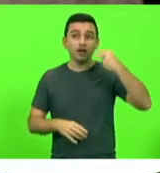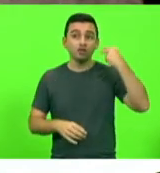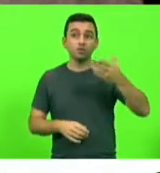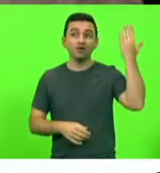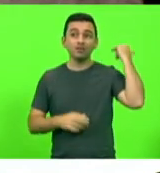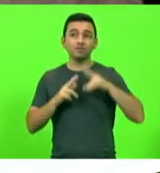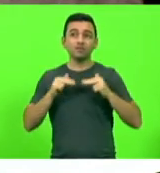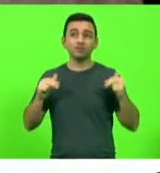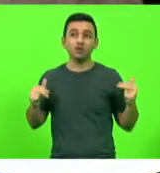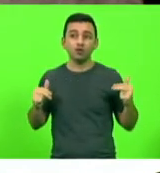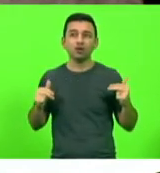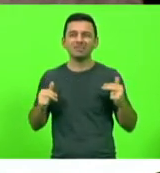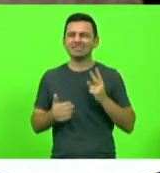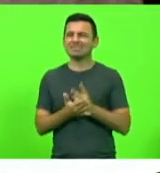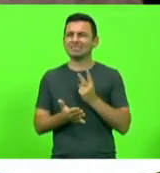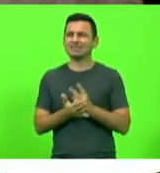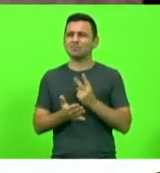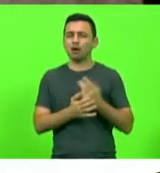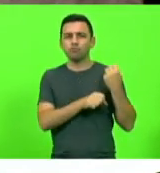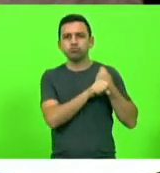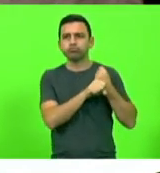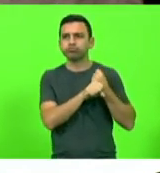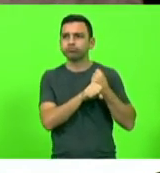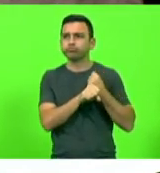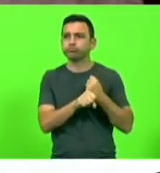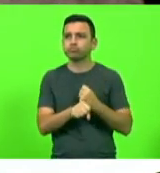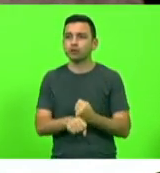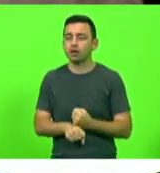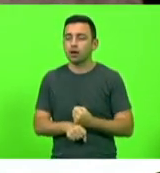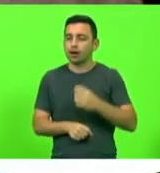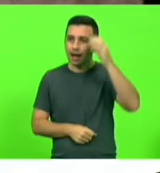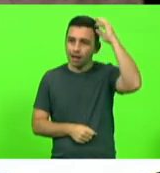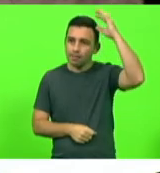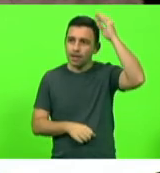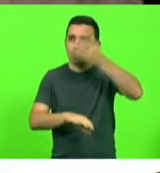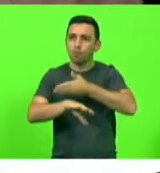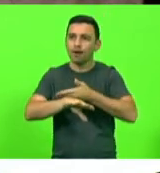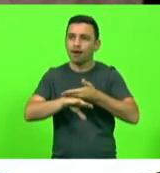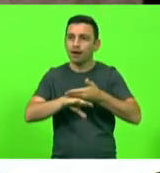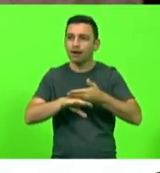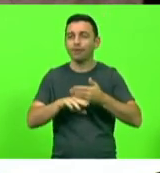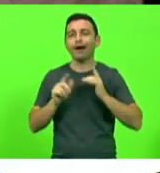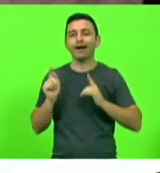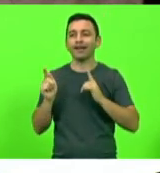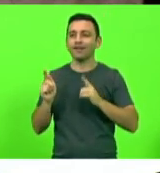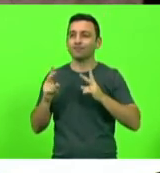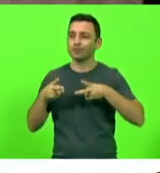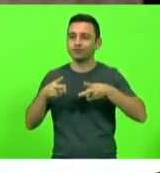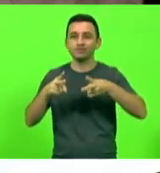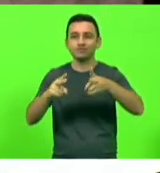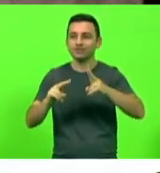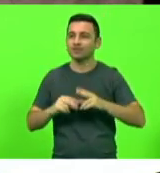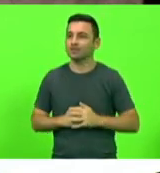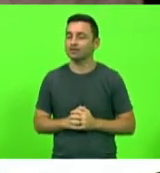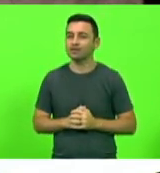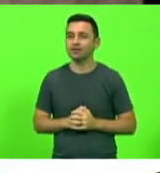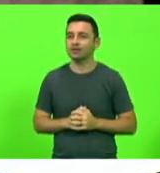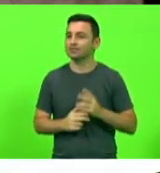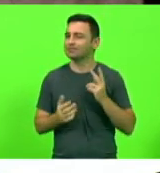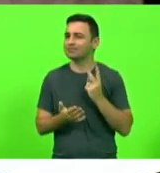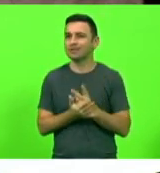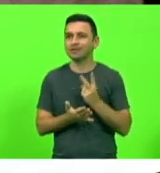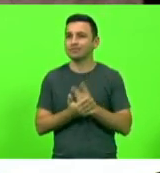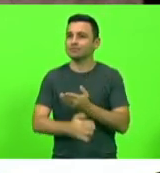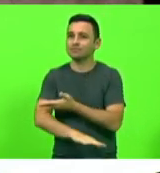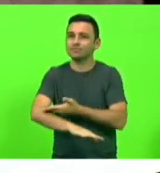sempre isso, os anos se passaram, meus cabelos ficaram brancos e as greves continuam tendo a mesma rotina e a mesma